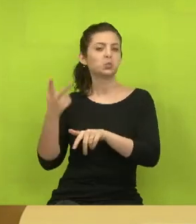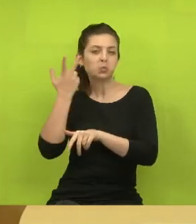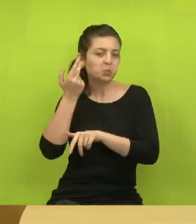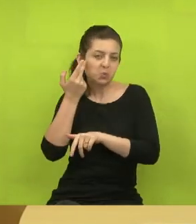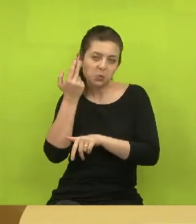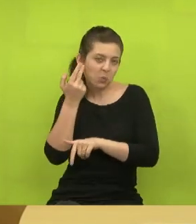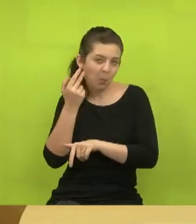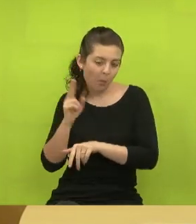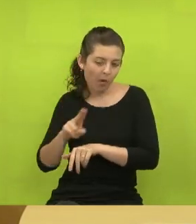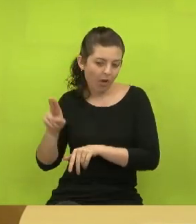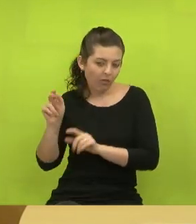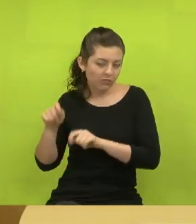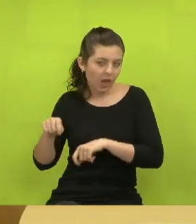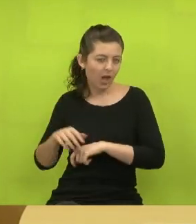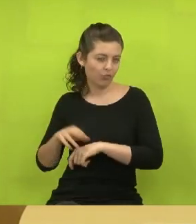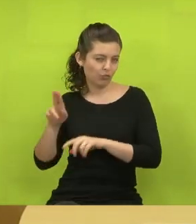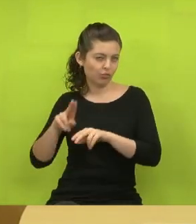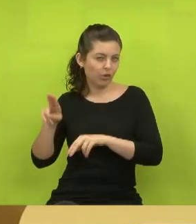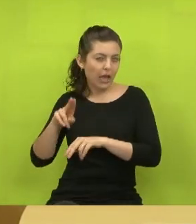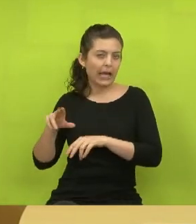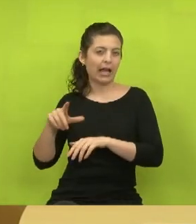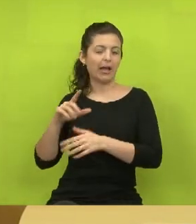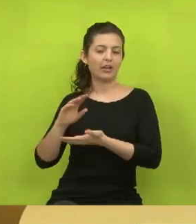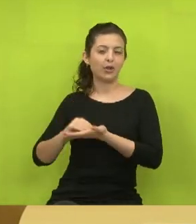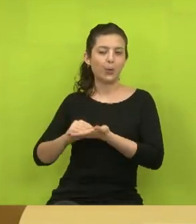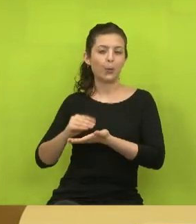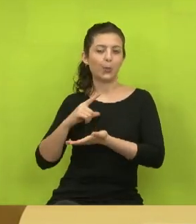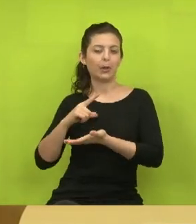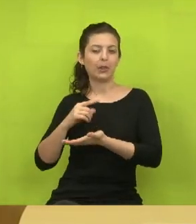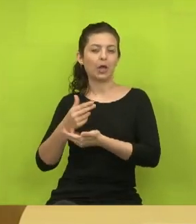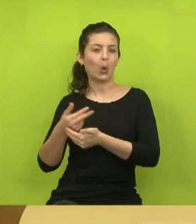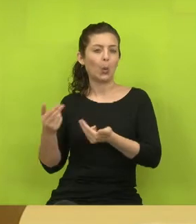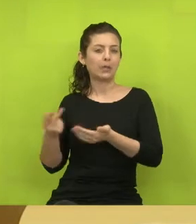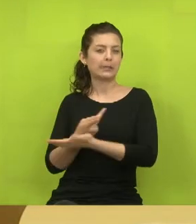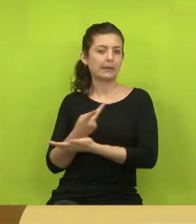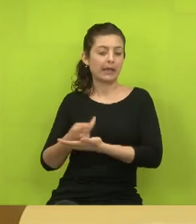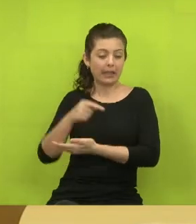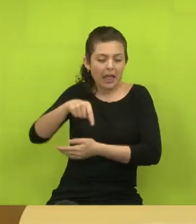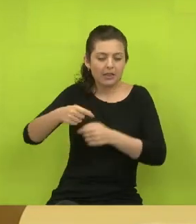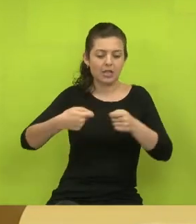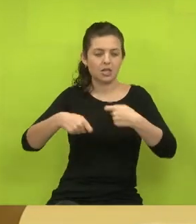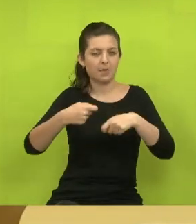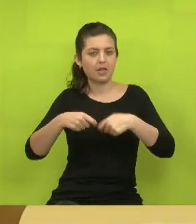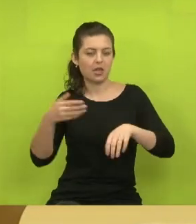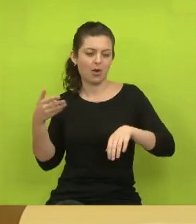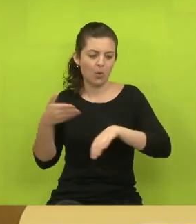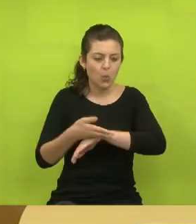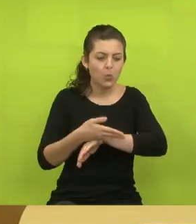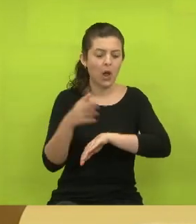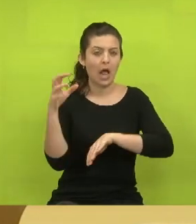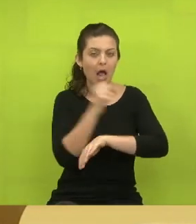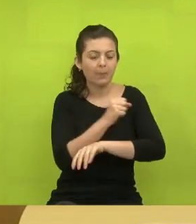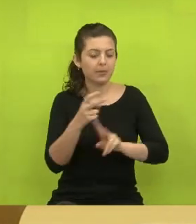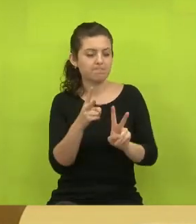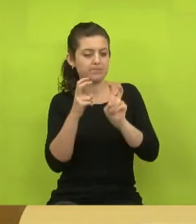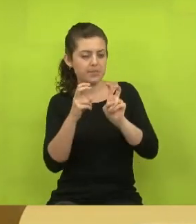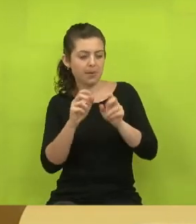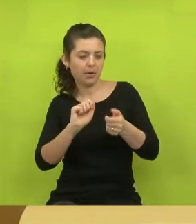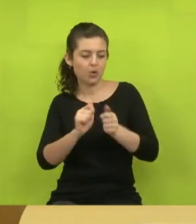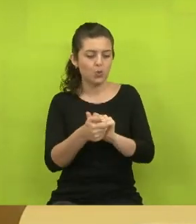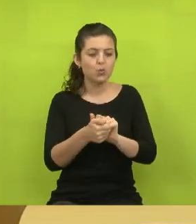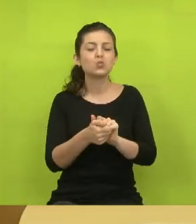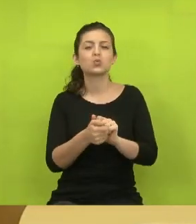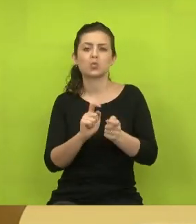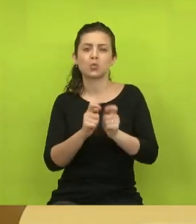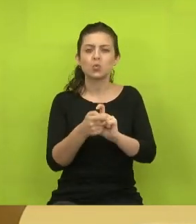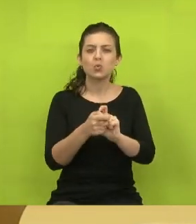funcionando. Ah, tinha algumas coisas irregulares. Então, que essa administração atual entrasse rapidamente, desse um paliativo